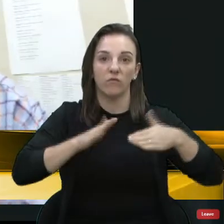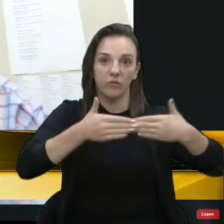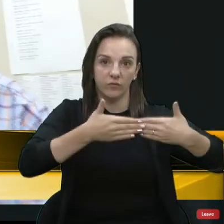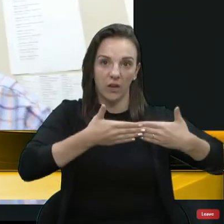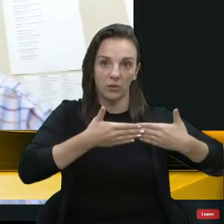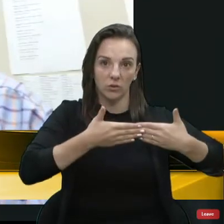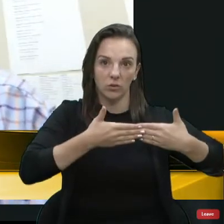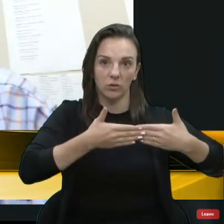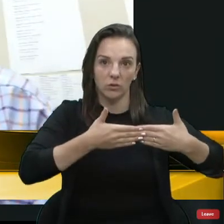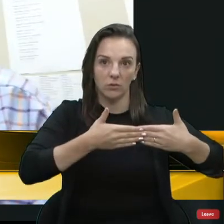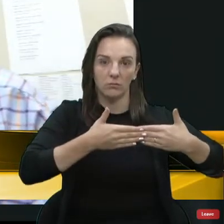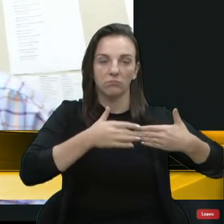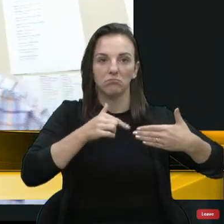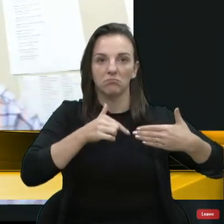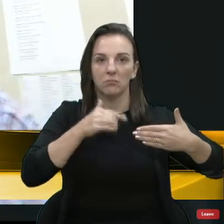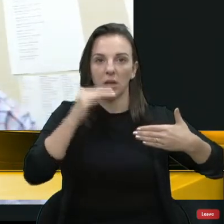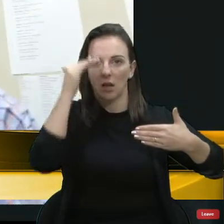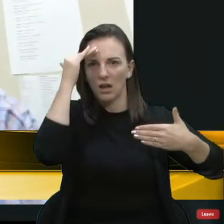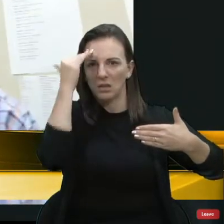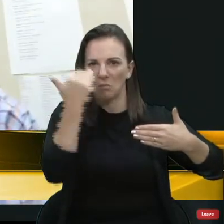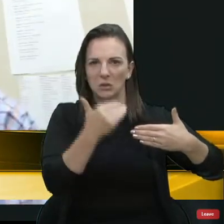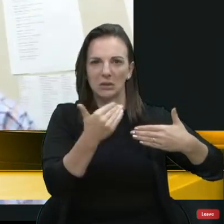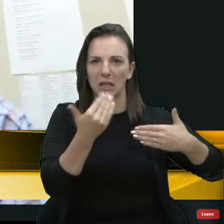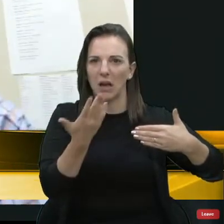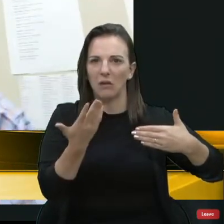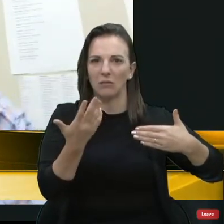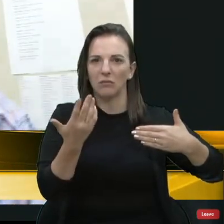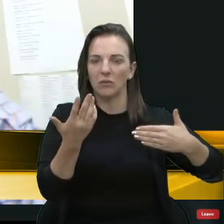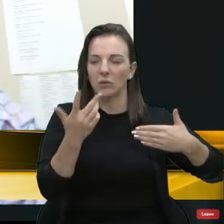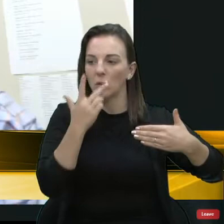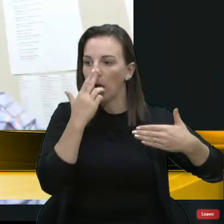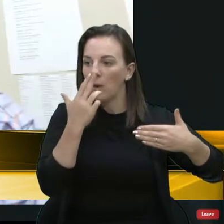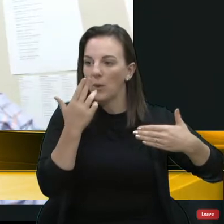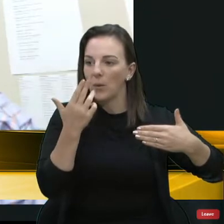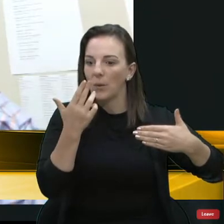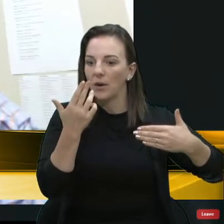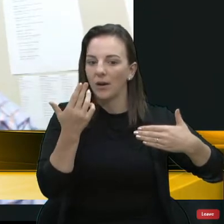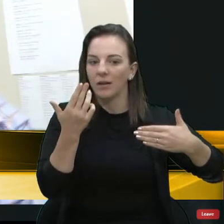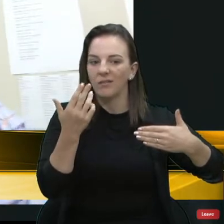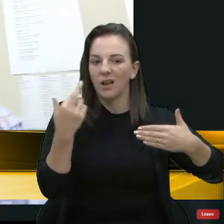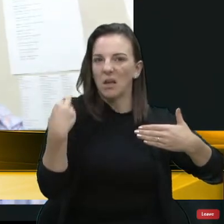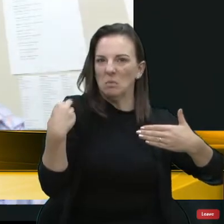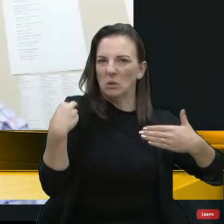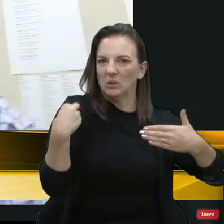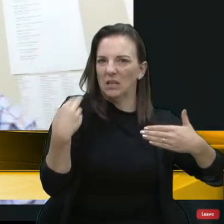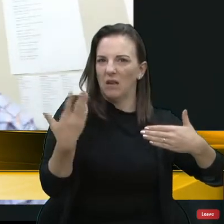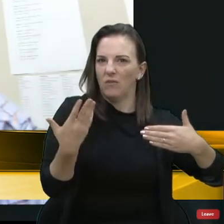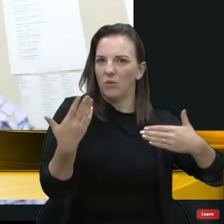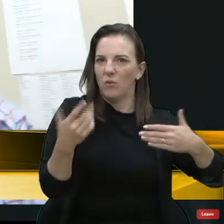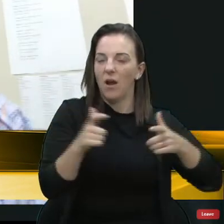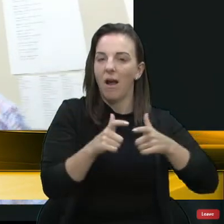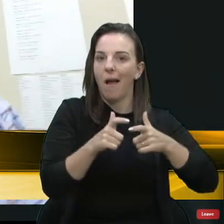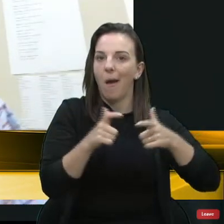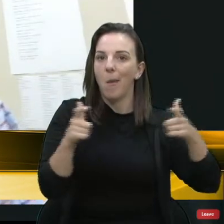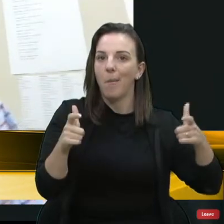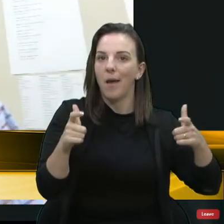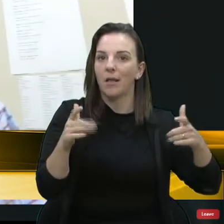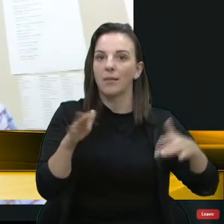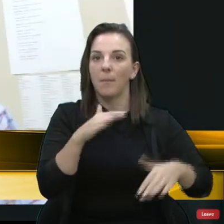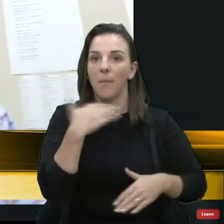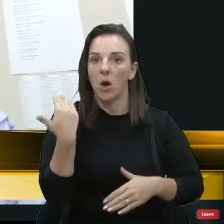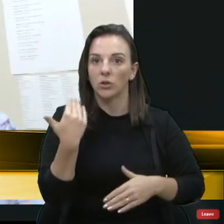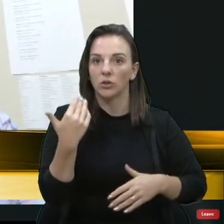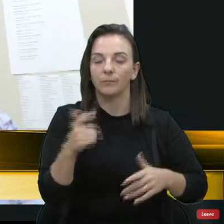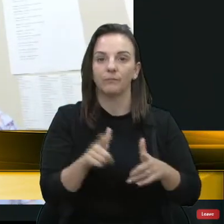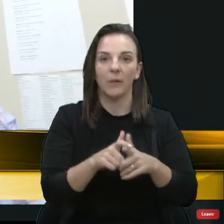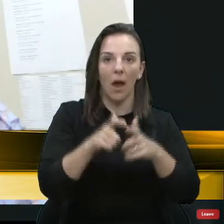ele está sendo responsável por tudo. O que acontece? Está aumentando a quantidade de mortos, a quantidade de pessoas contaminadas em